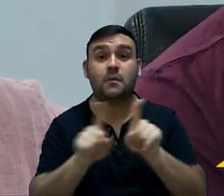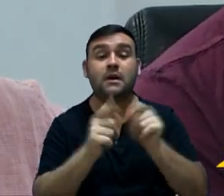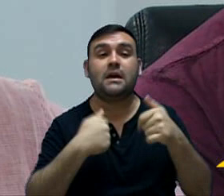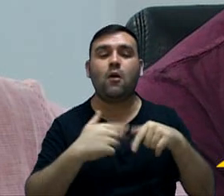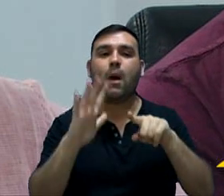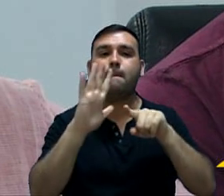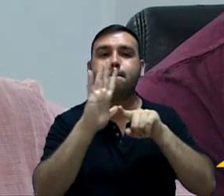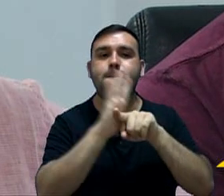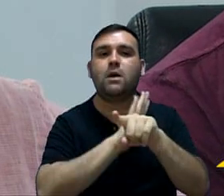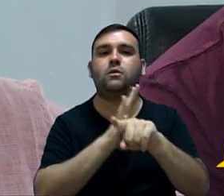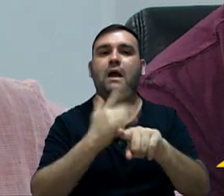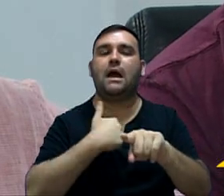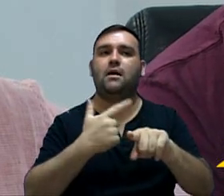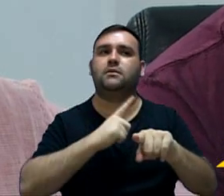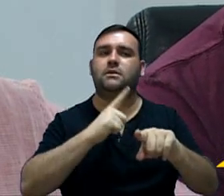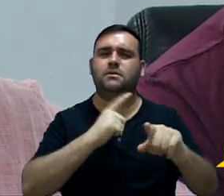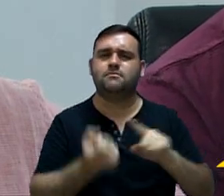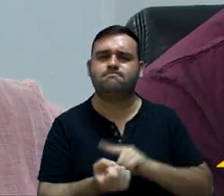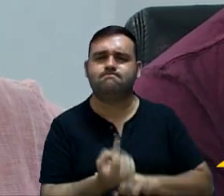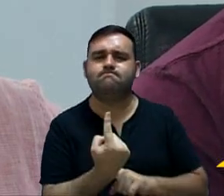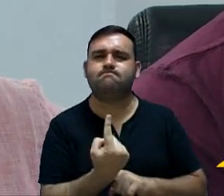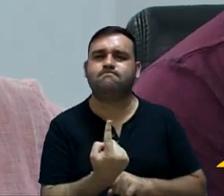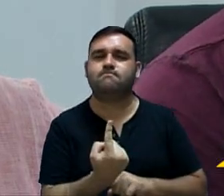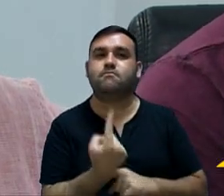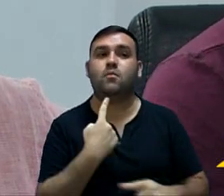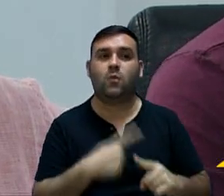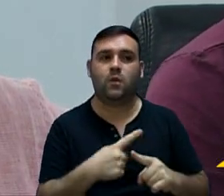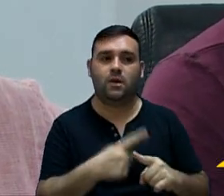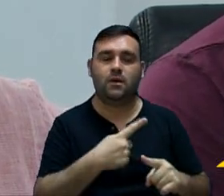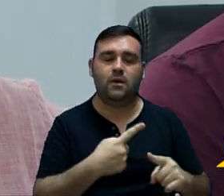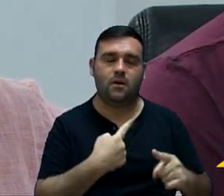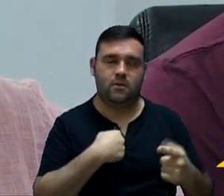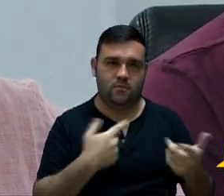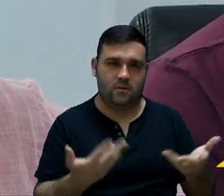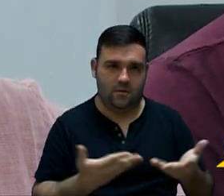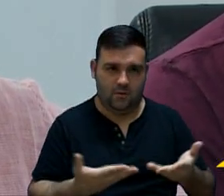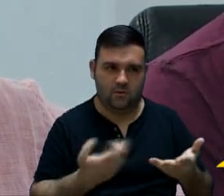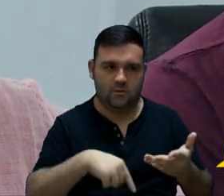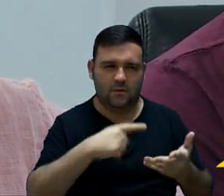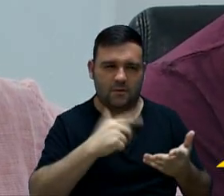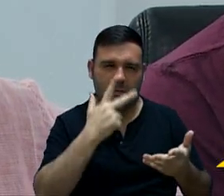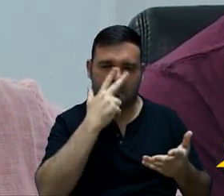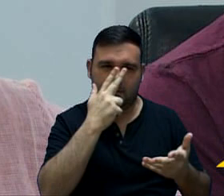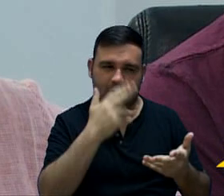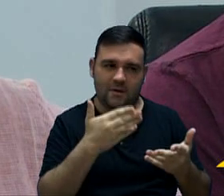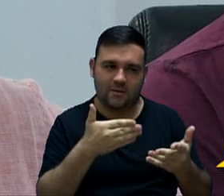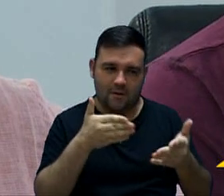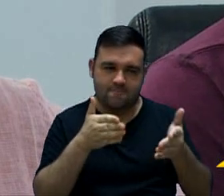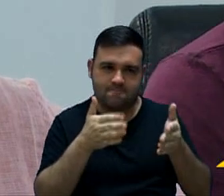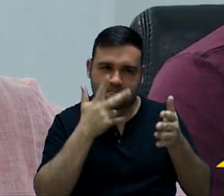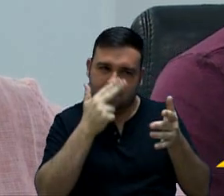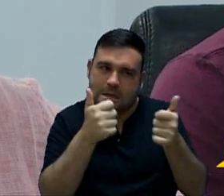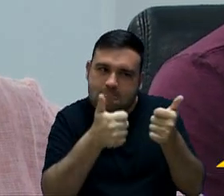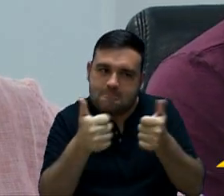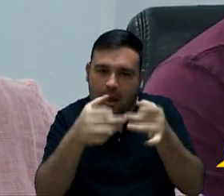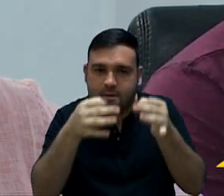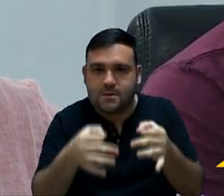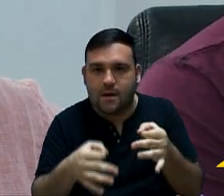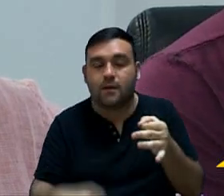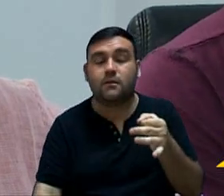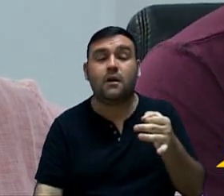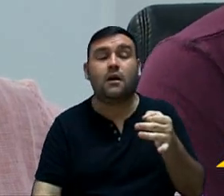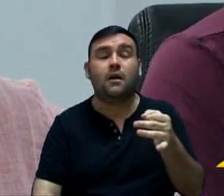só fazer uma pergunta que me causou uma certa estranheza, tendo em vista que estamos no caminho certo aqui, secretário.